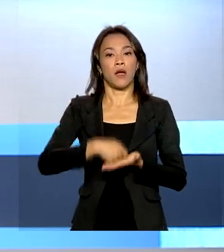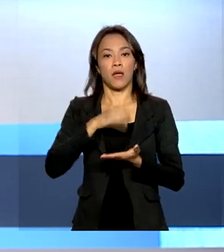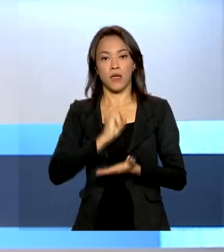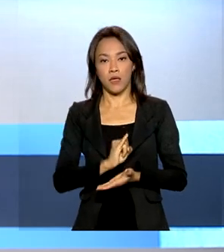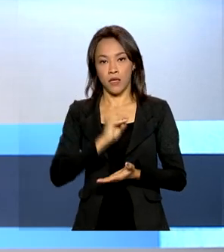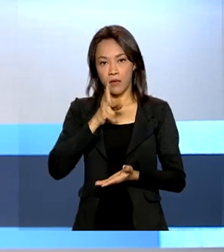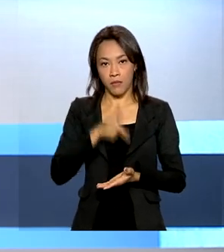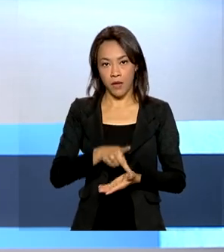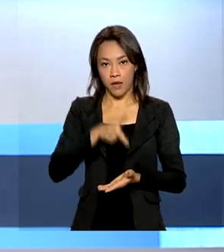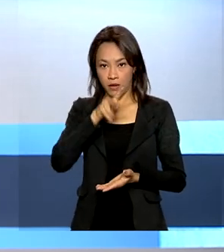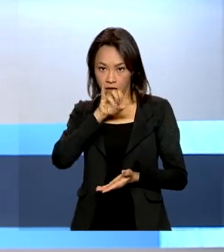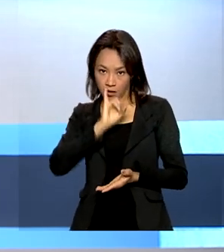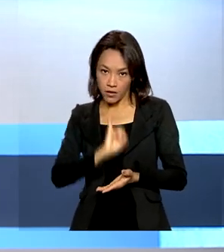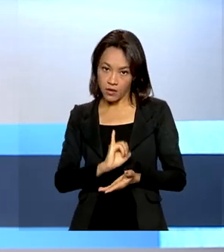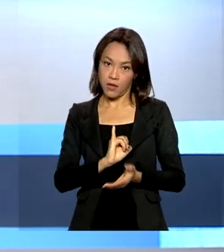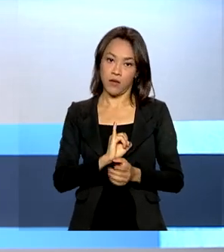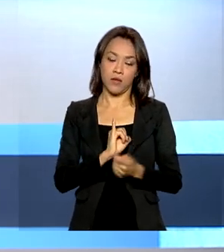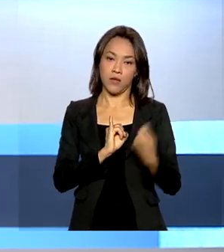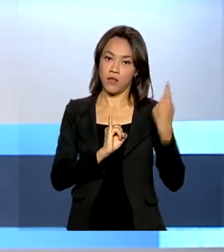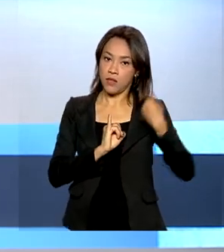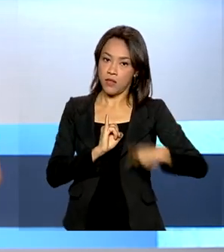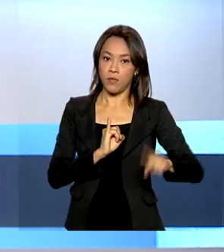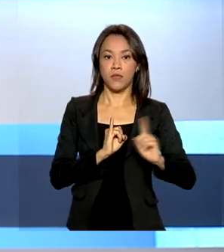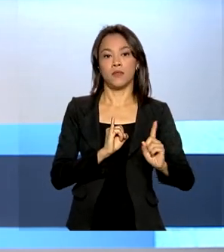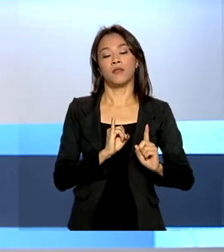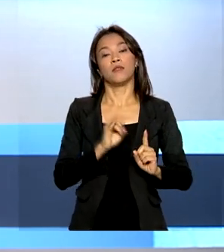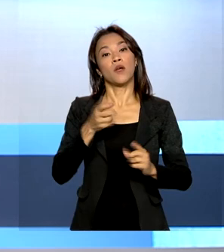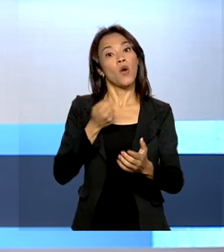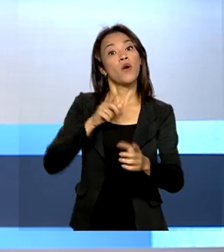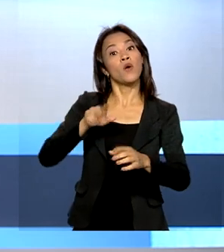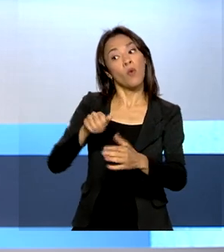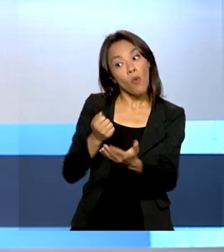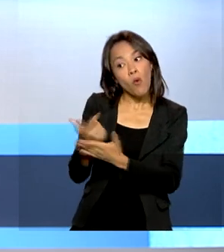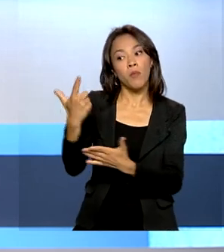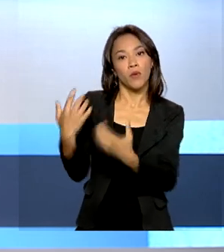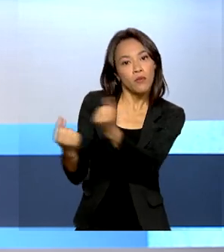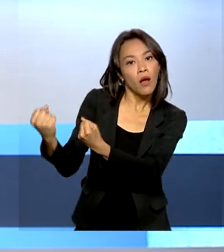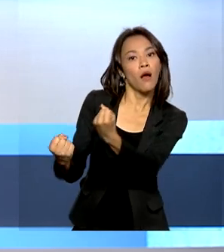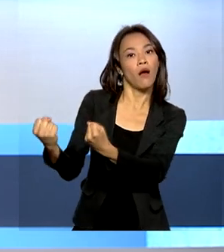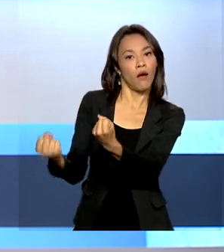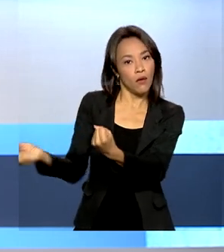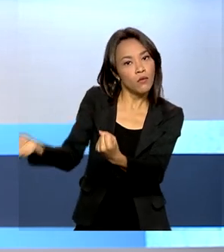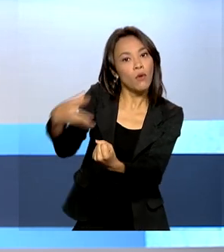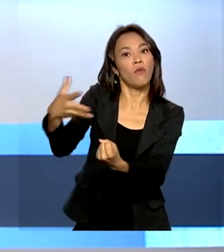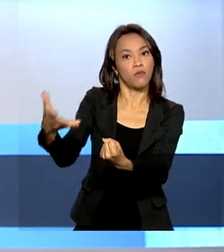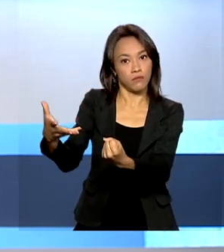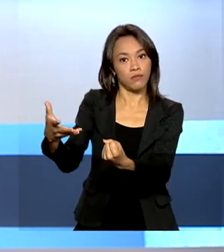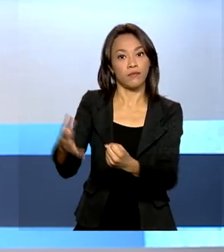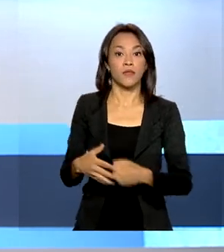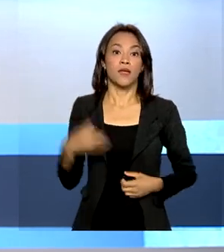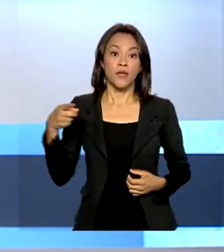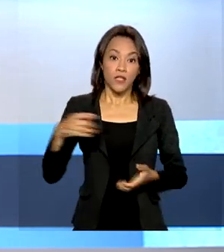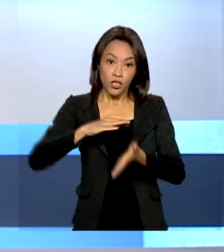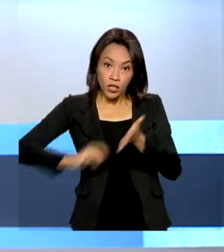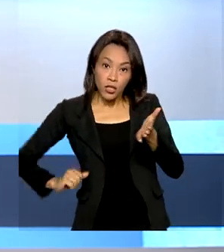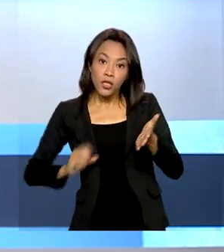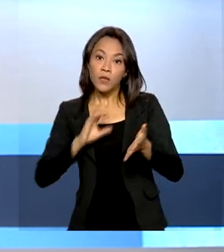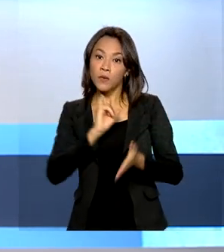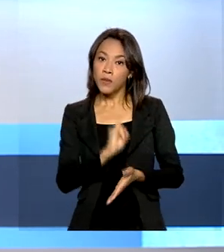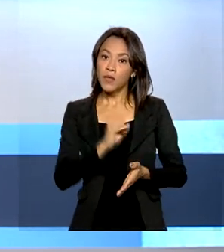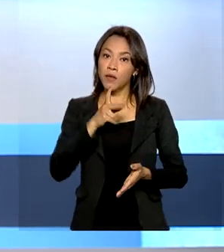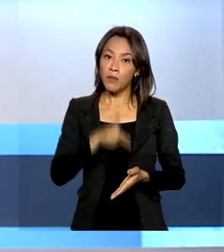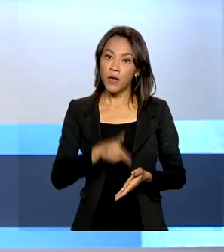imposto sobre produtos industrializados, na compra de um novo veículo. A prorrogação da isenção do IPI foi